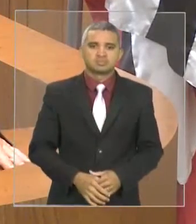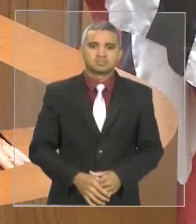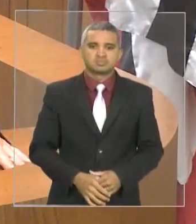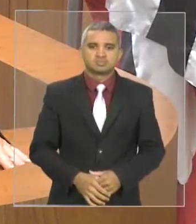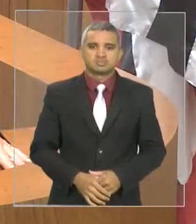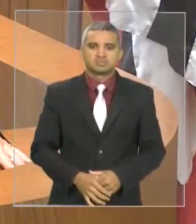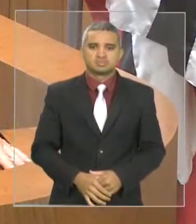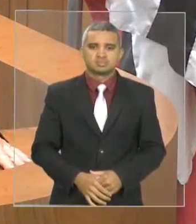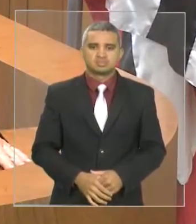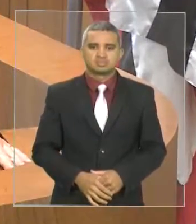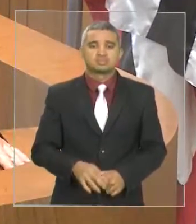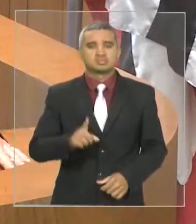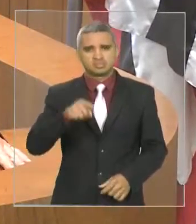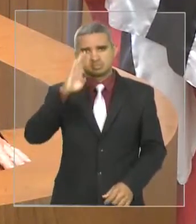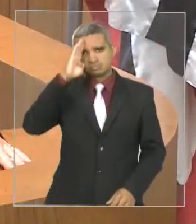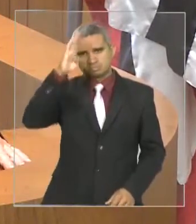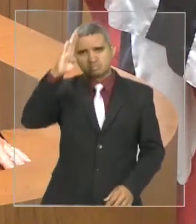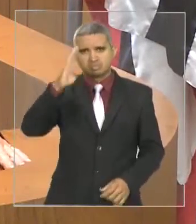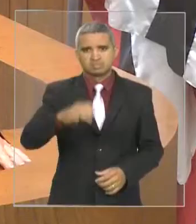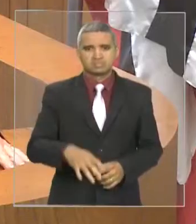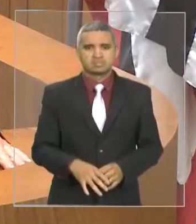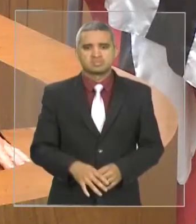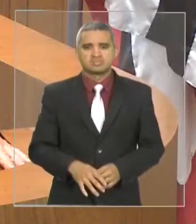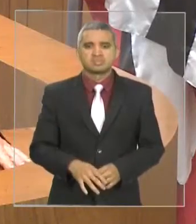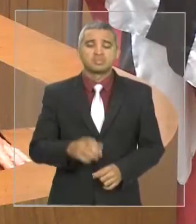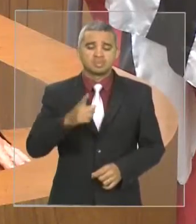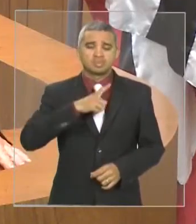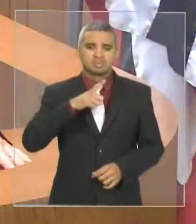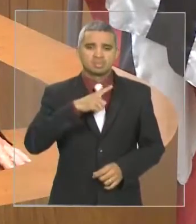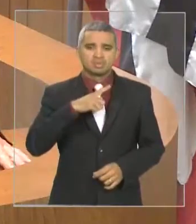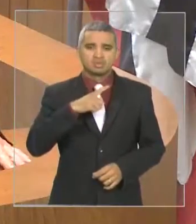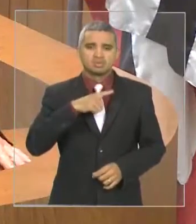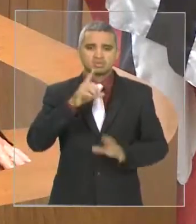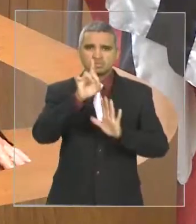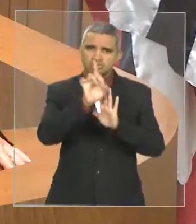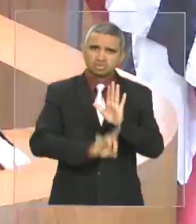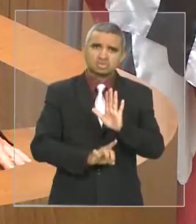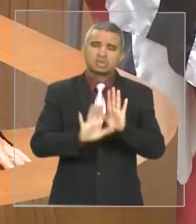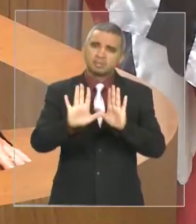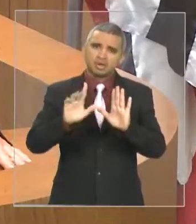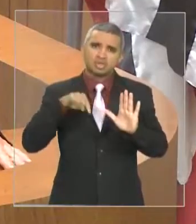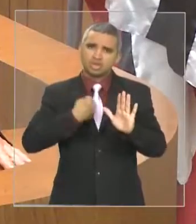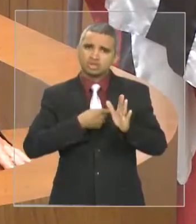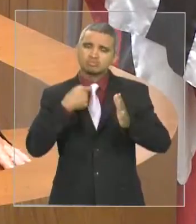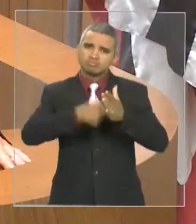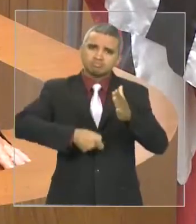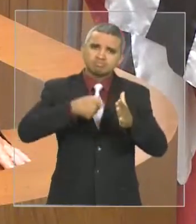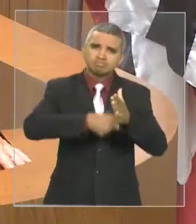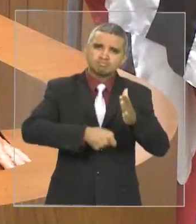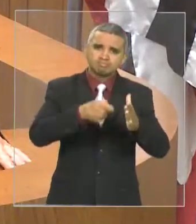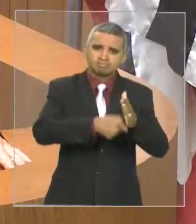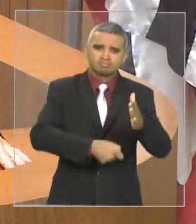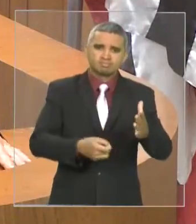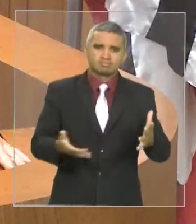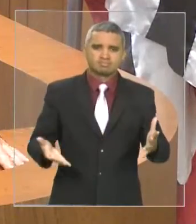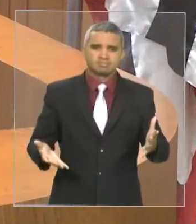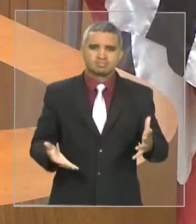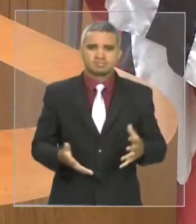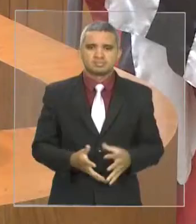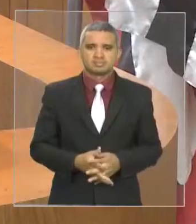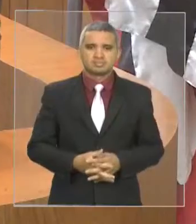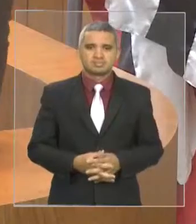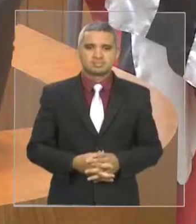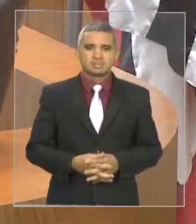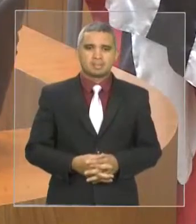que é fundamental, o torcedor tem um direito, agora vamos brigar para melhorar aquele estádio, porque senão, me conceda só mais um minuto,